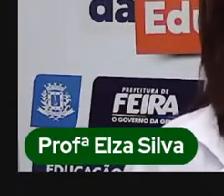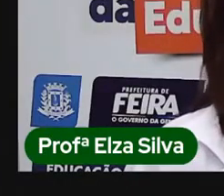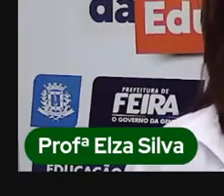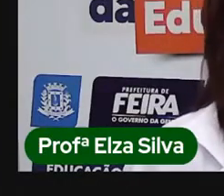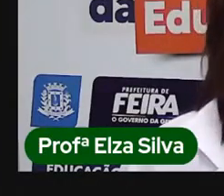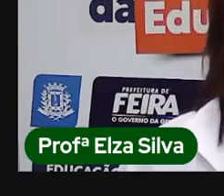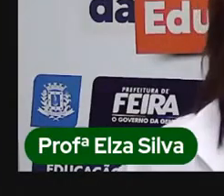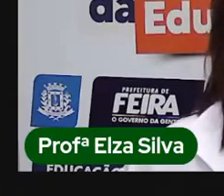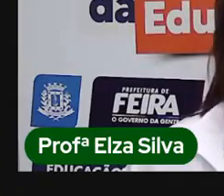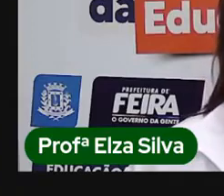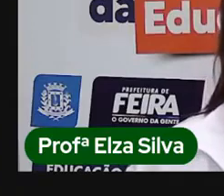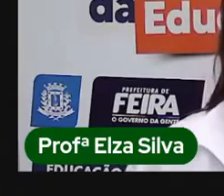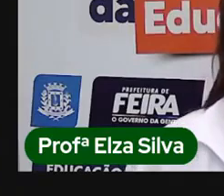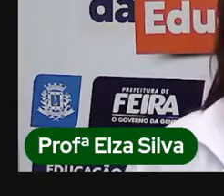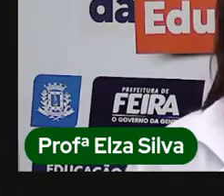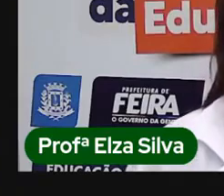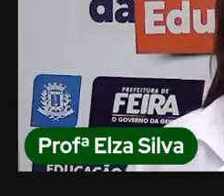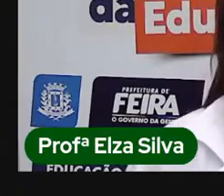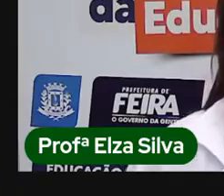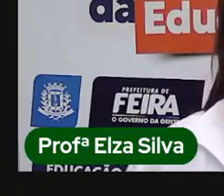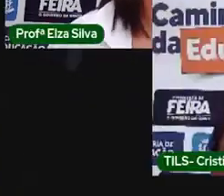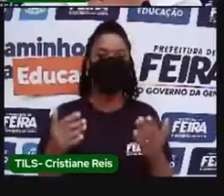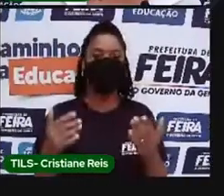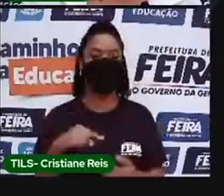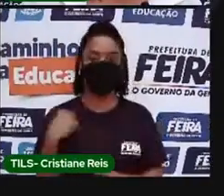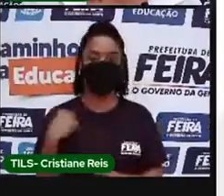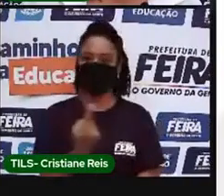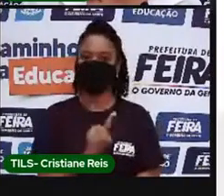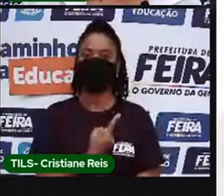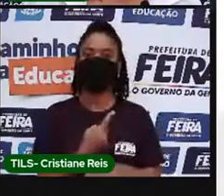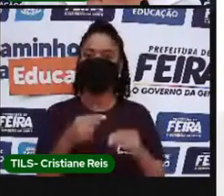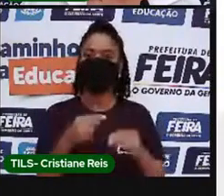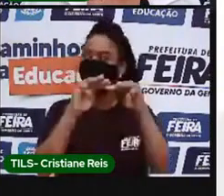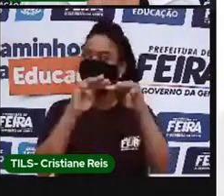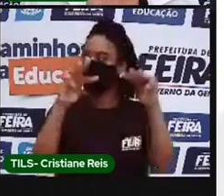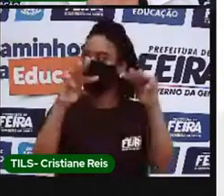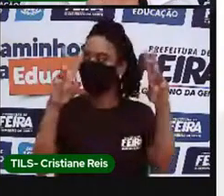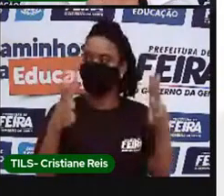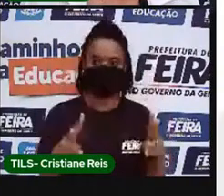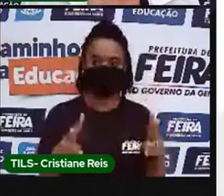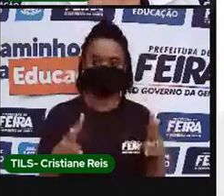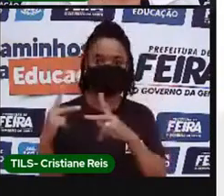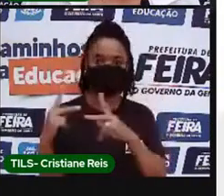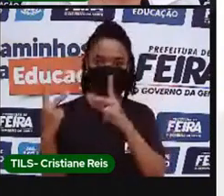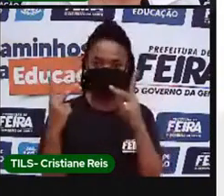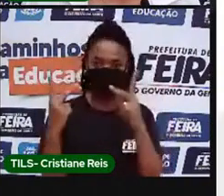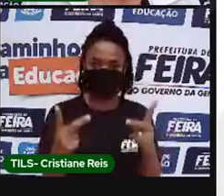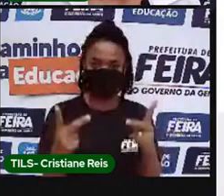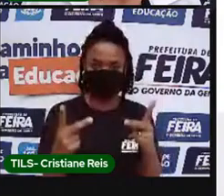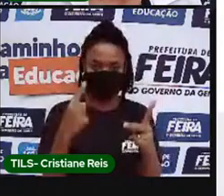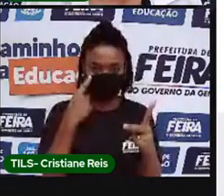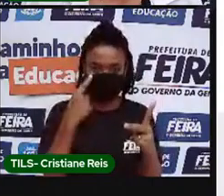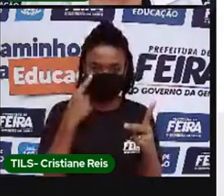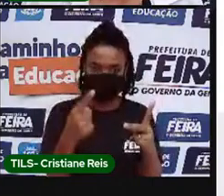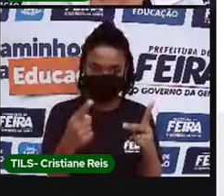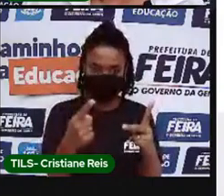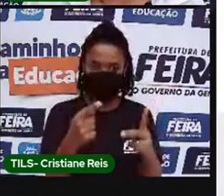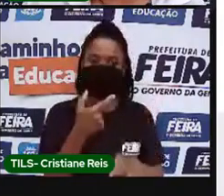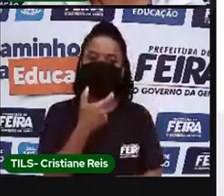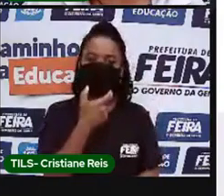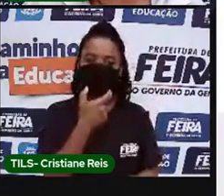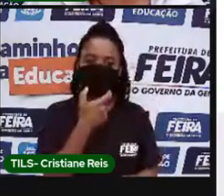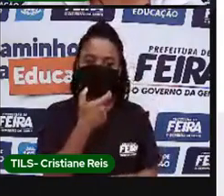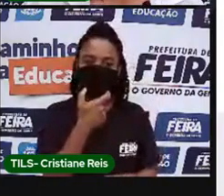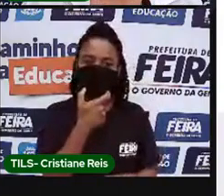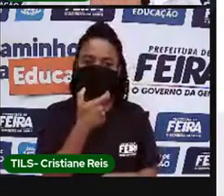nós estamos aqui agora no nosso museu virtual, Google Arts and Culture. Há